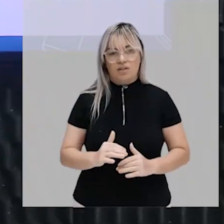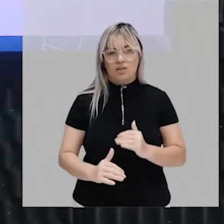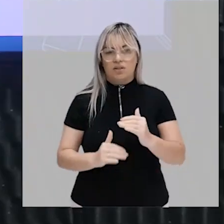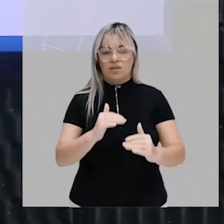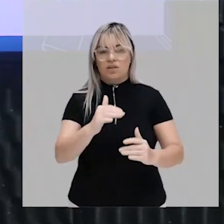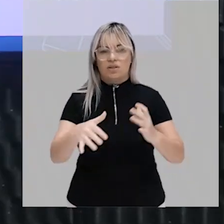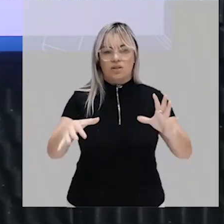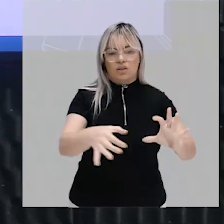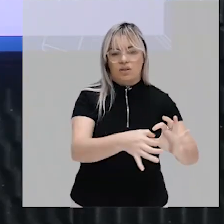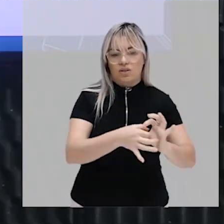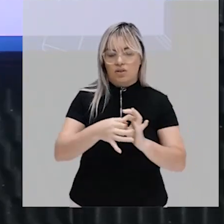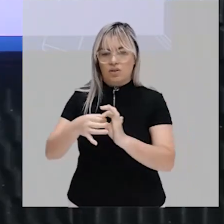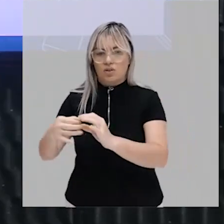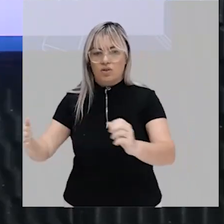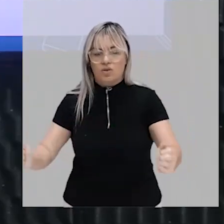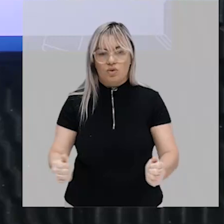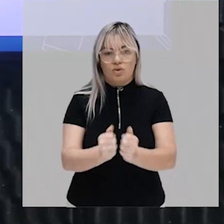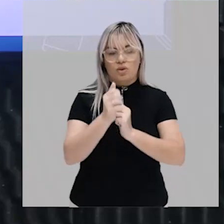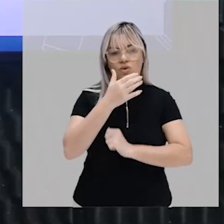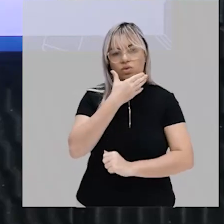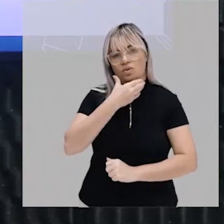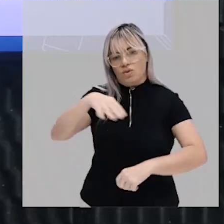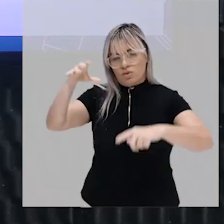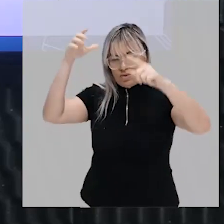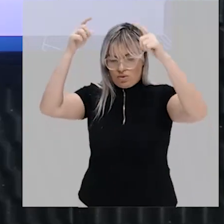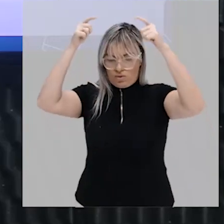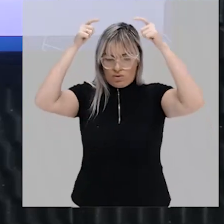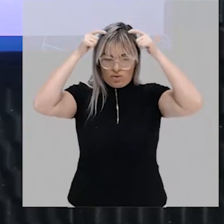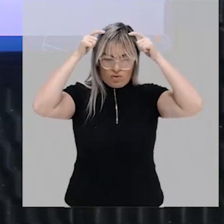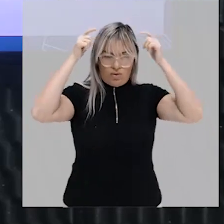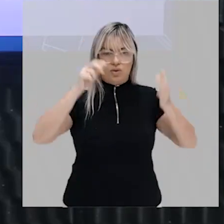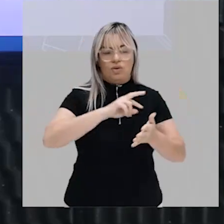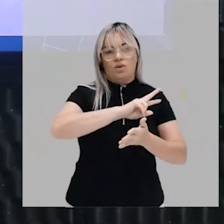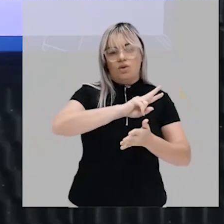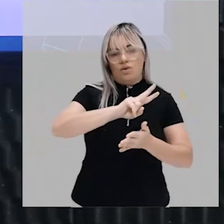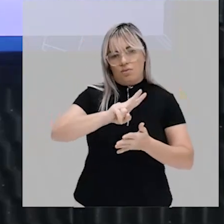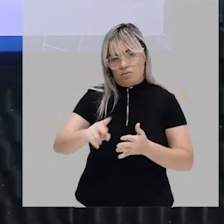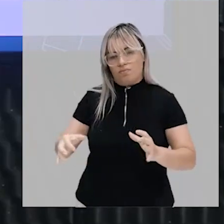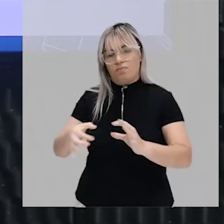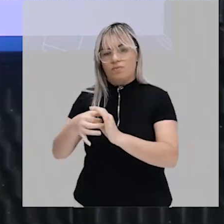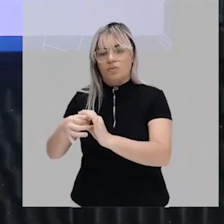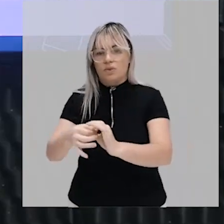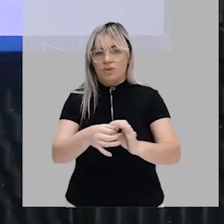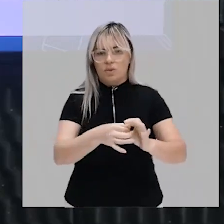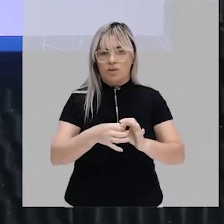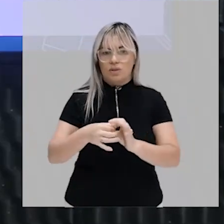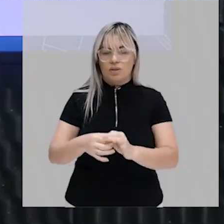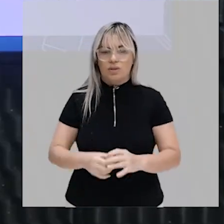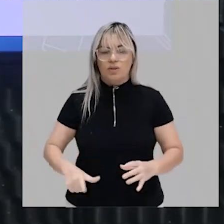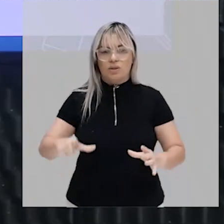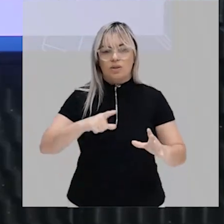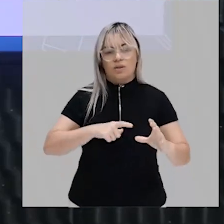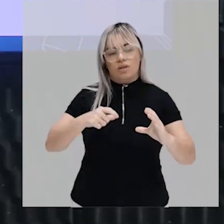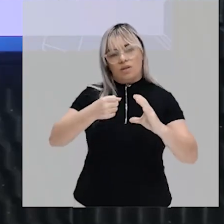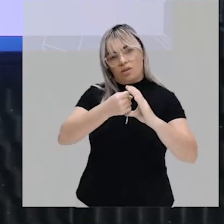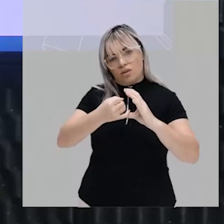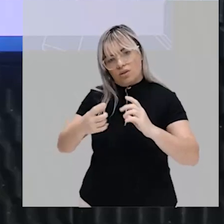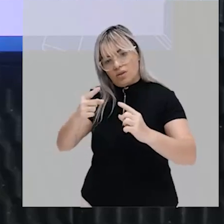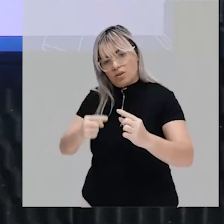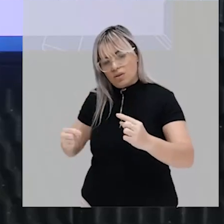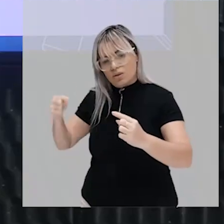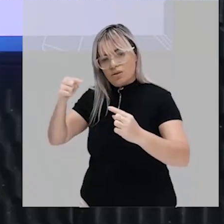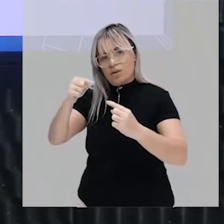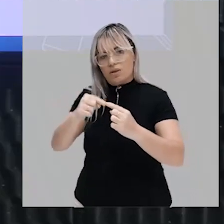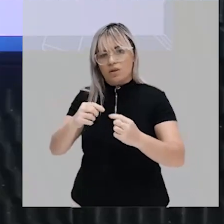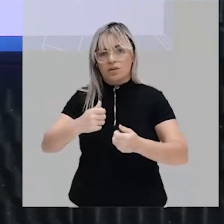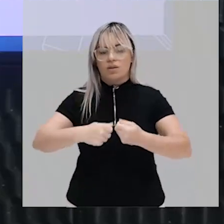de diferentes reinos ele também tem um viés tem um caráter econômico porque facilitava as trocas